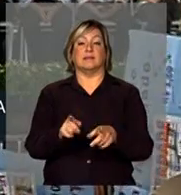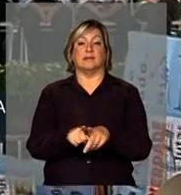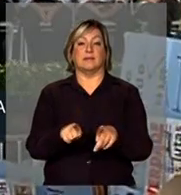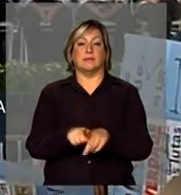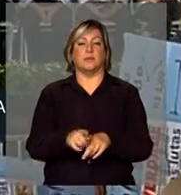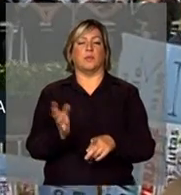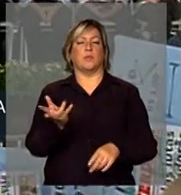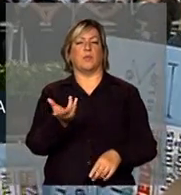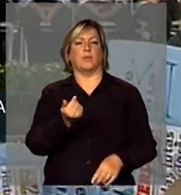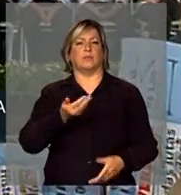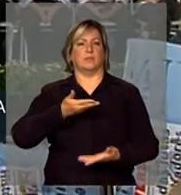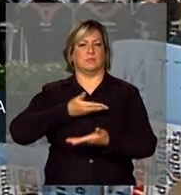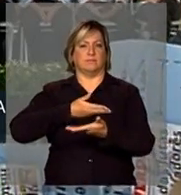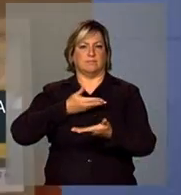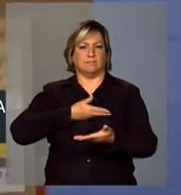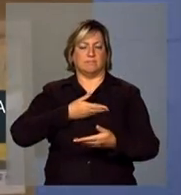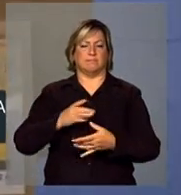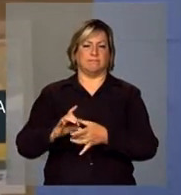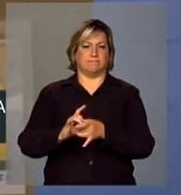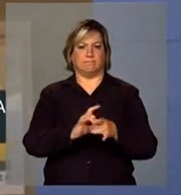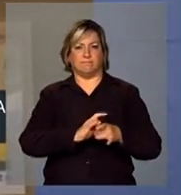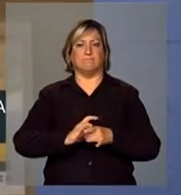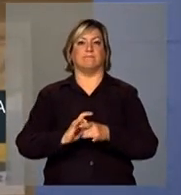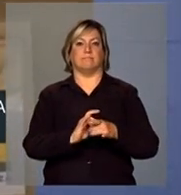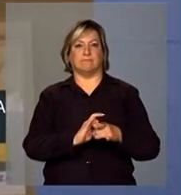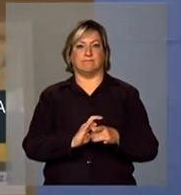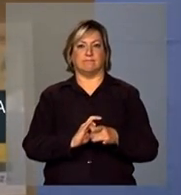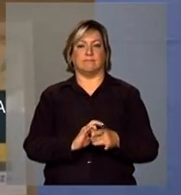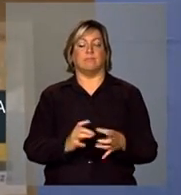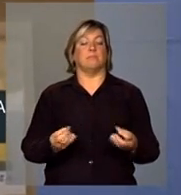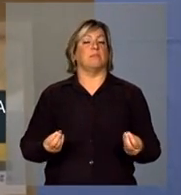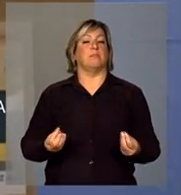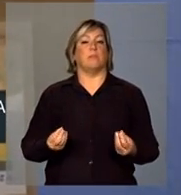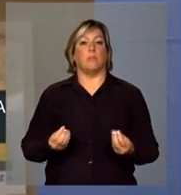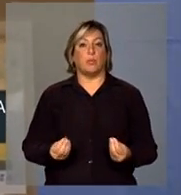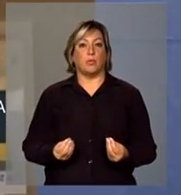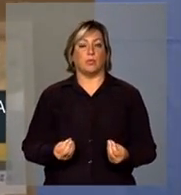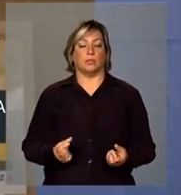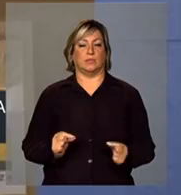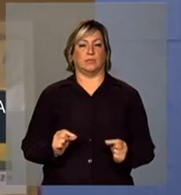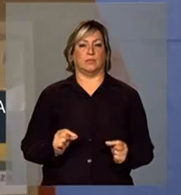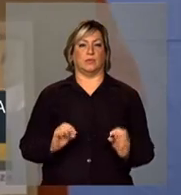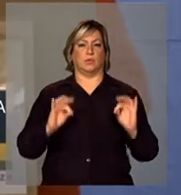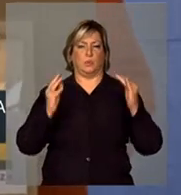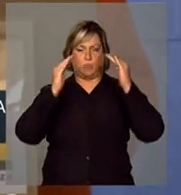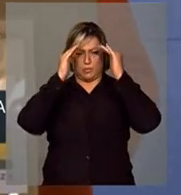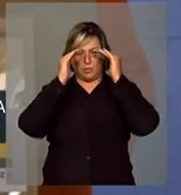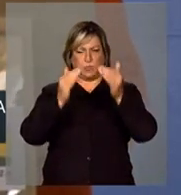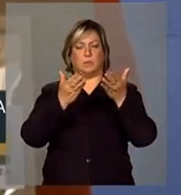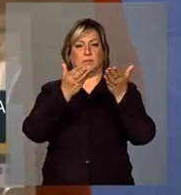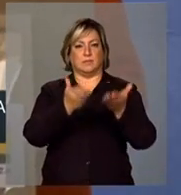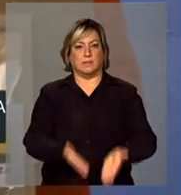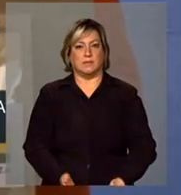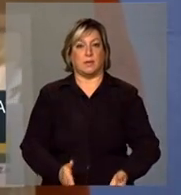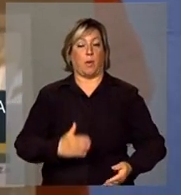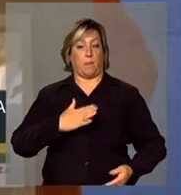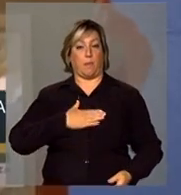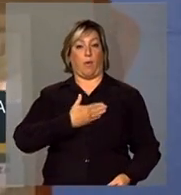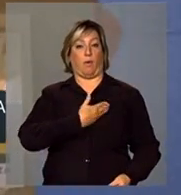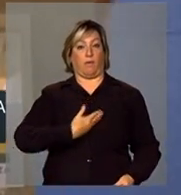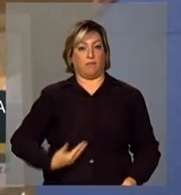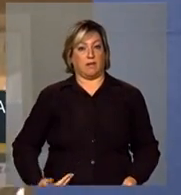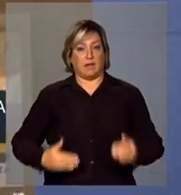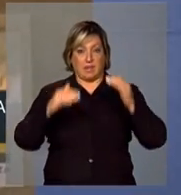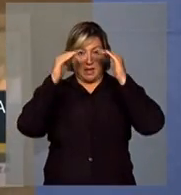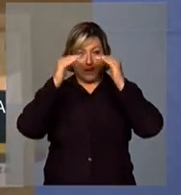parceiro, um parceiro extremamente respeitado pelo meu governo